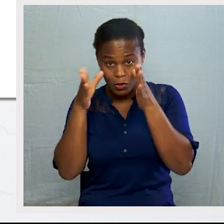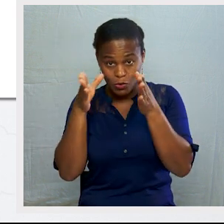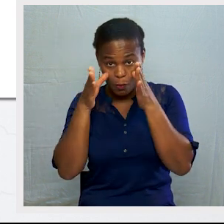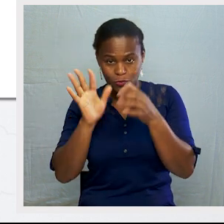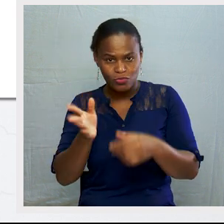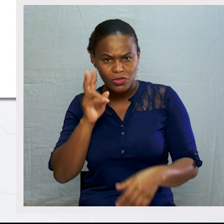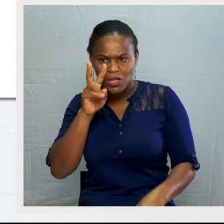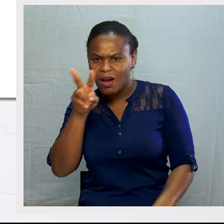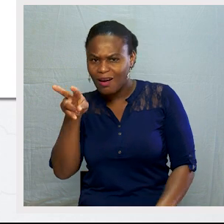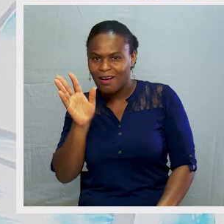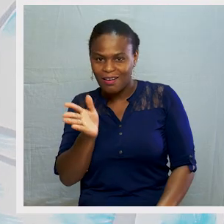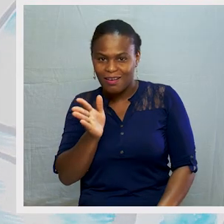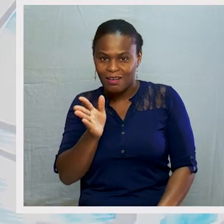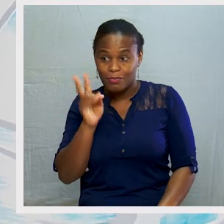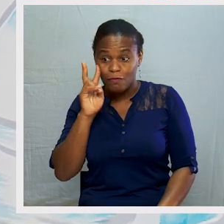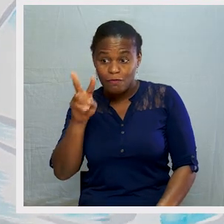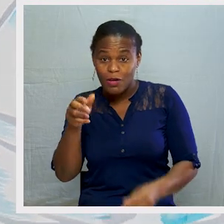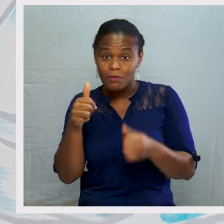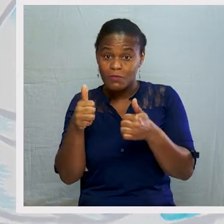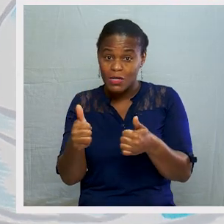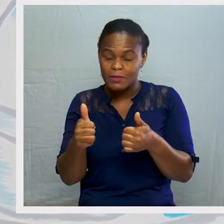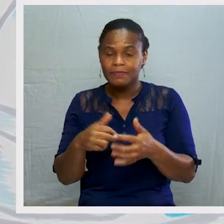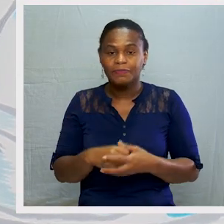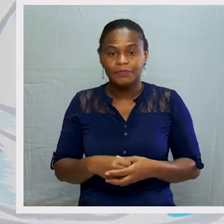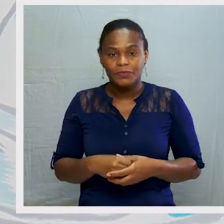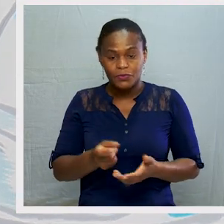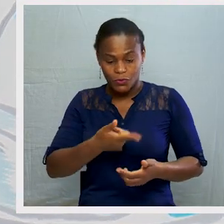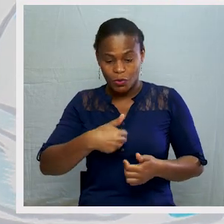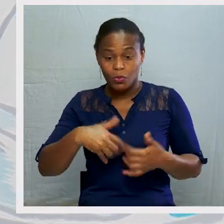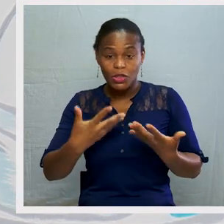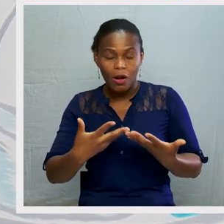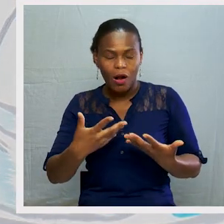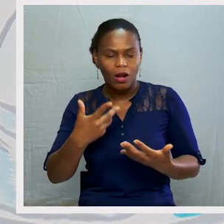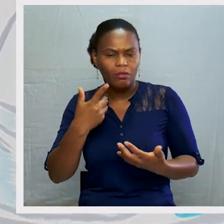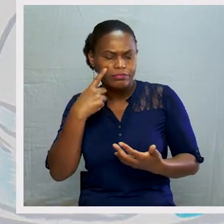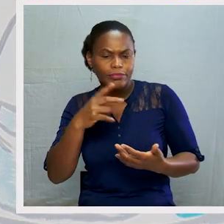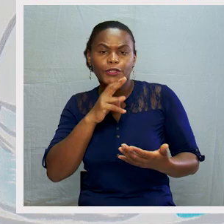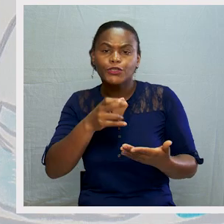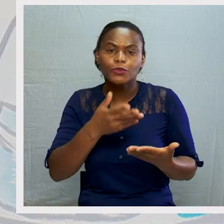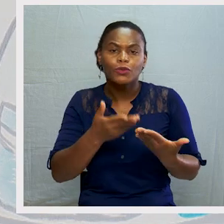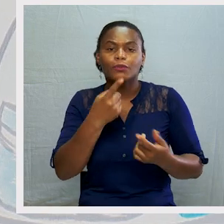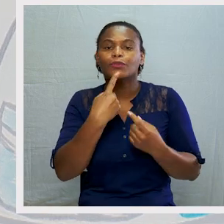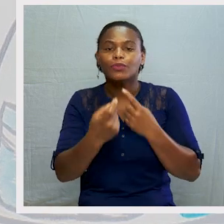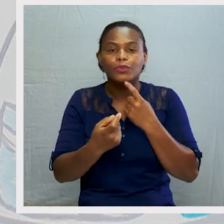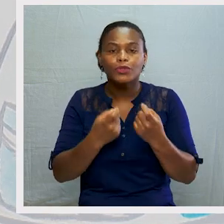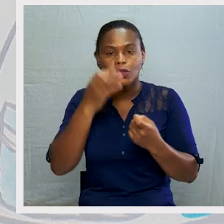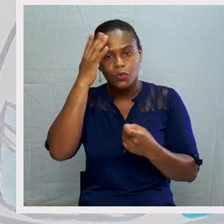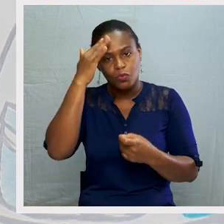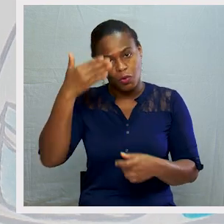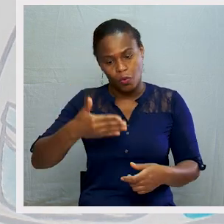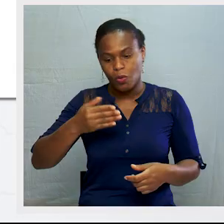Já observaram? Observem bem. Agora, vamos tentar responder à pergunta